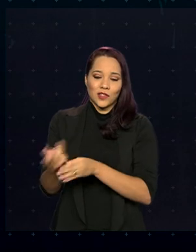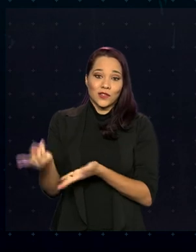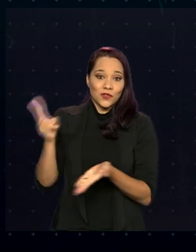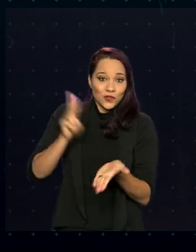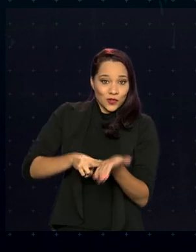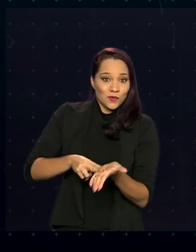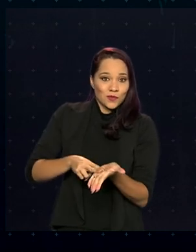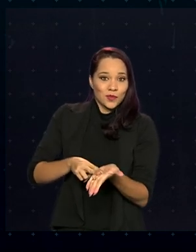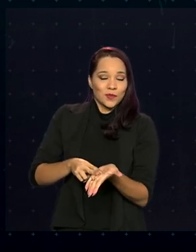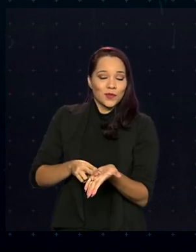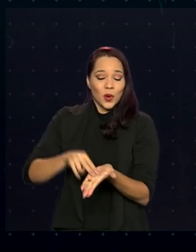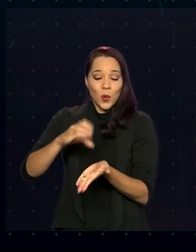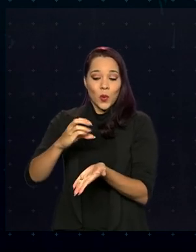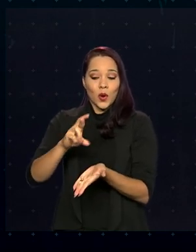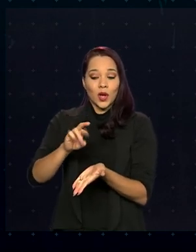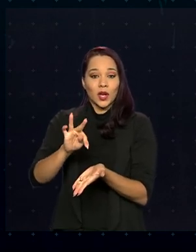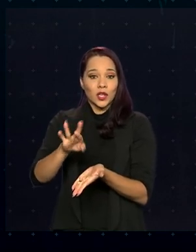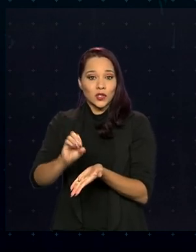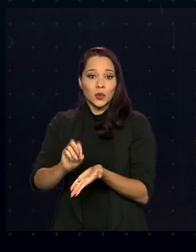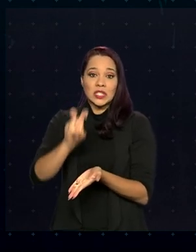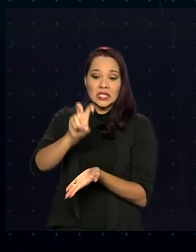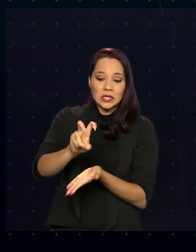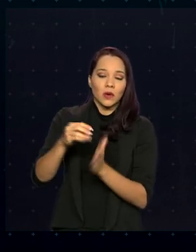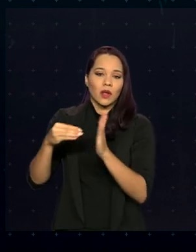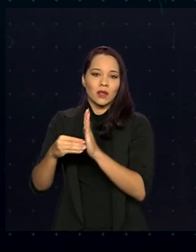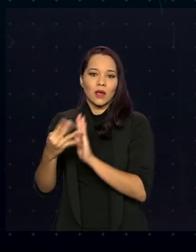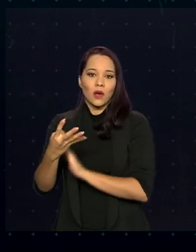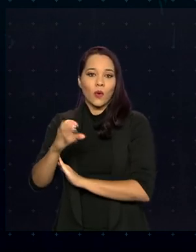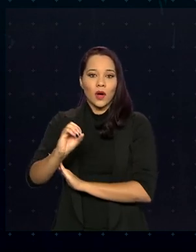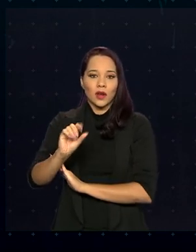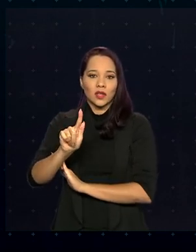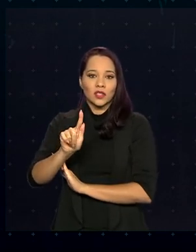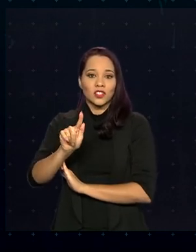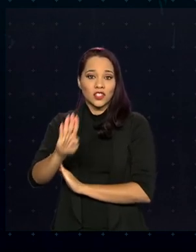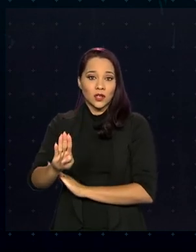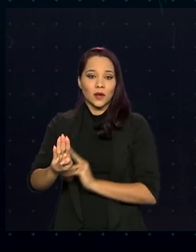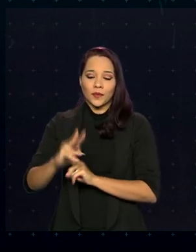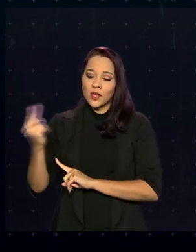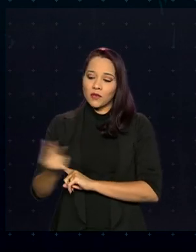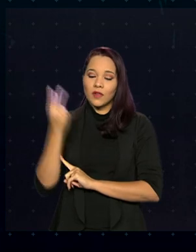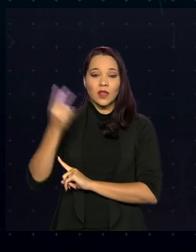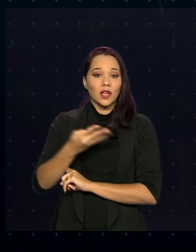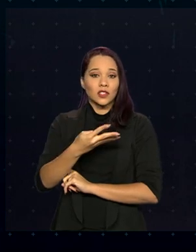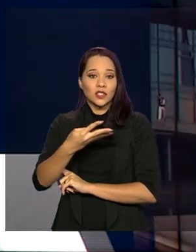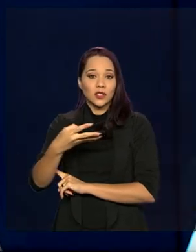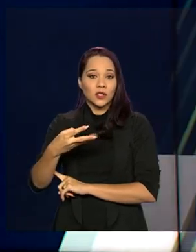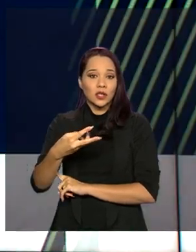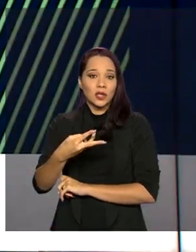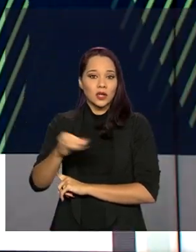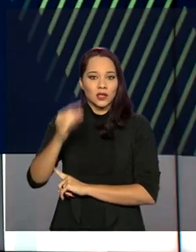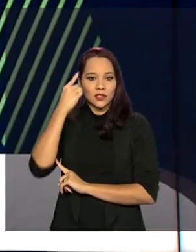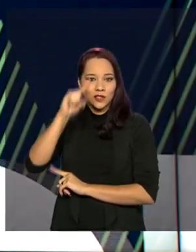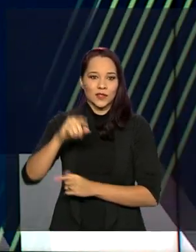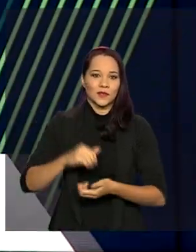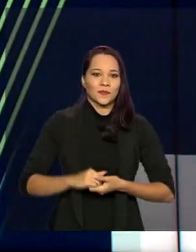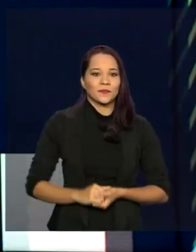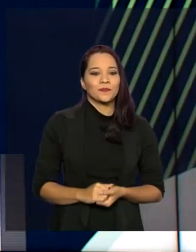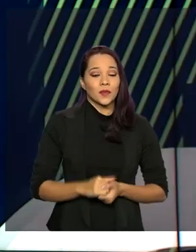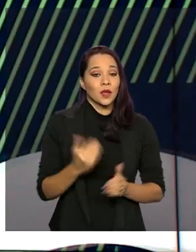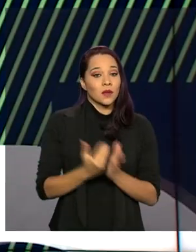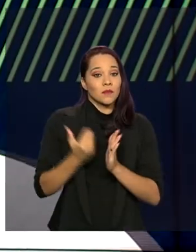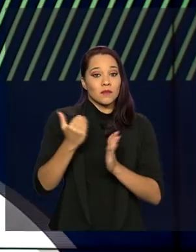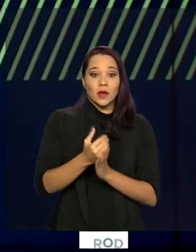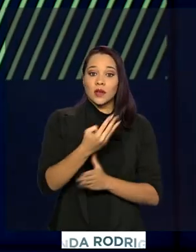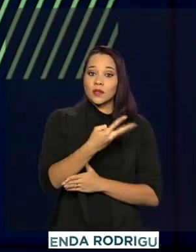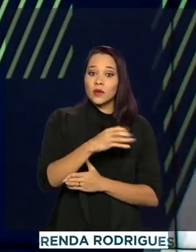pré-pagos, com créditos de 5 a 40 gigas e validade de 30 dias. Mais de